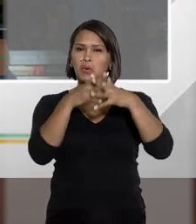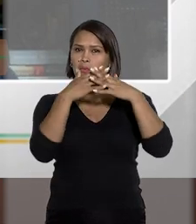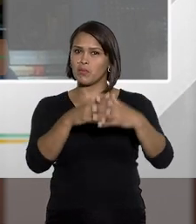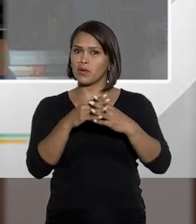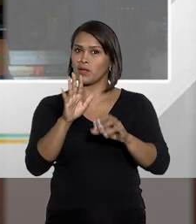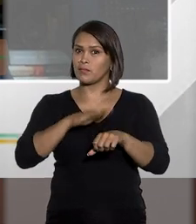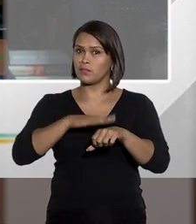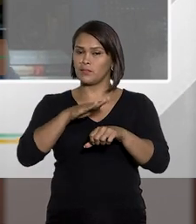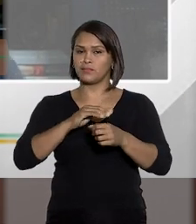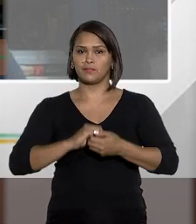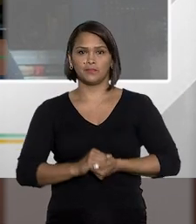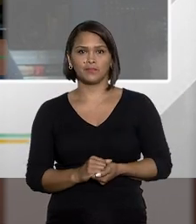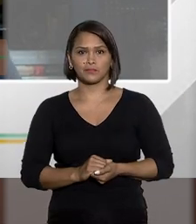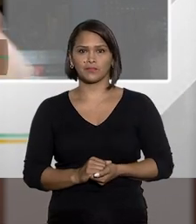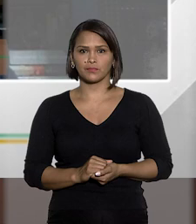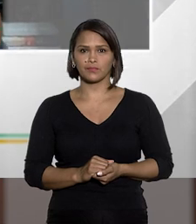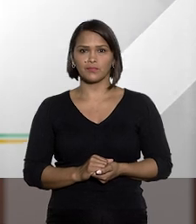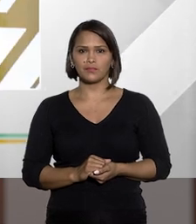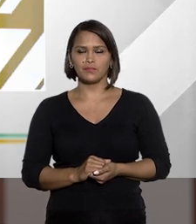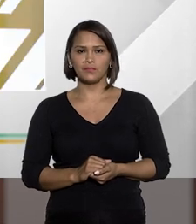sendo um complicador a mais.